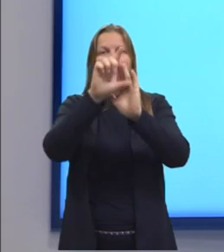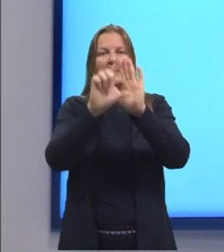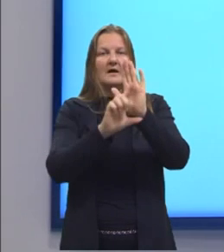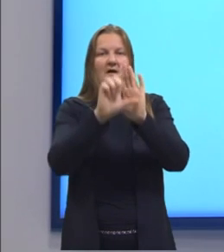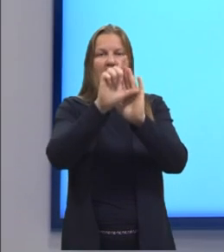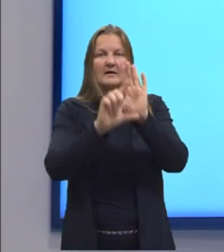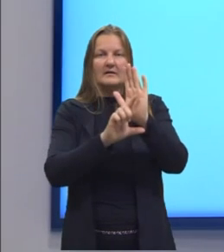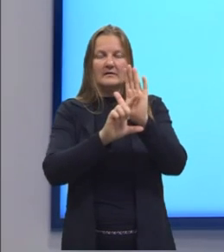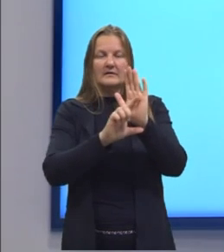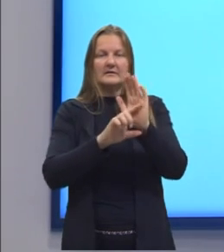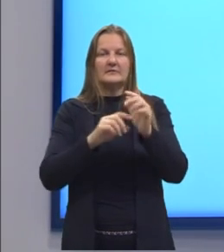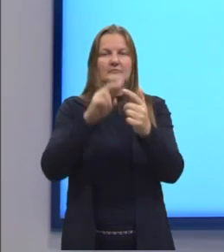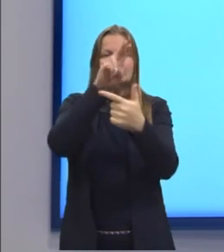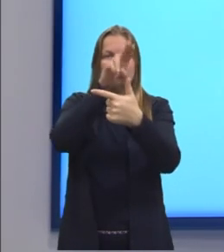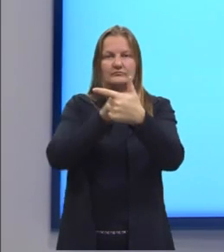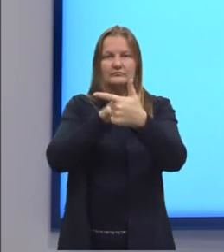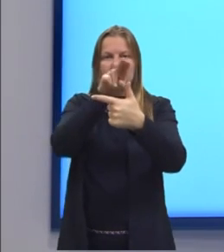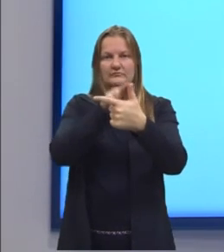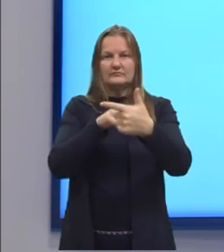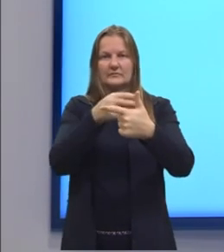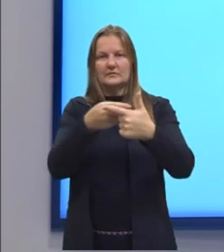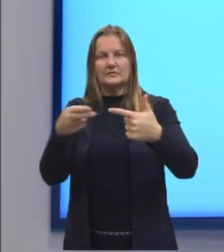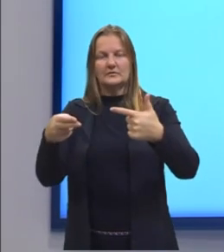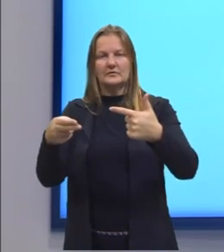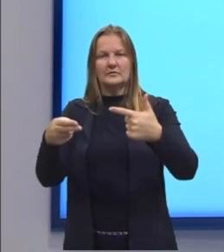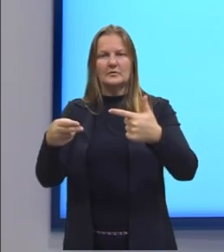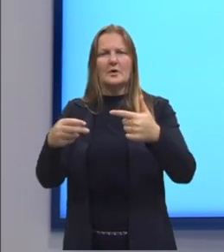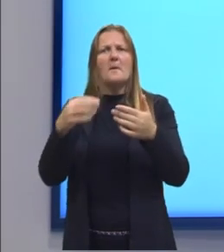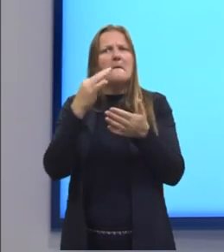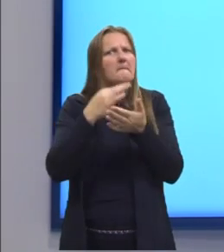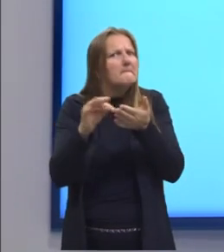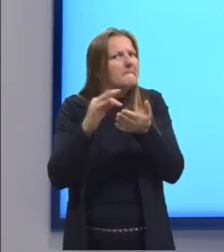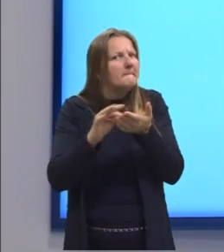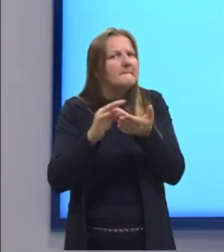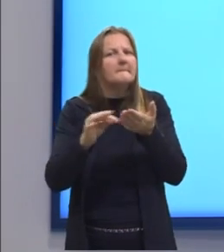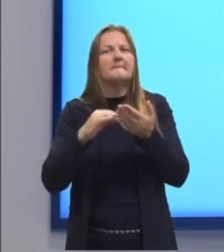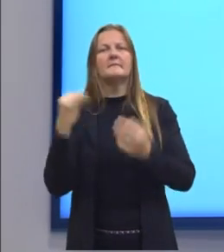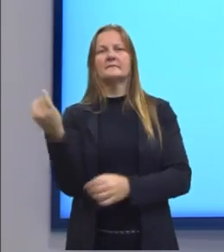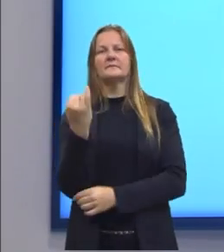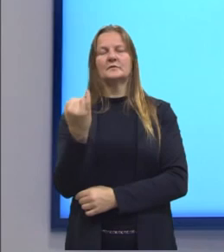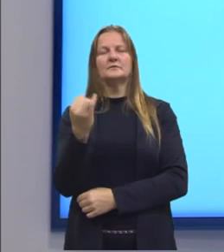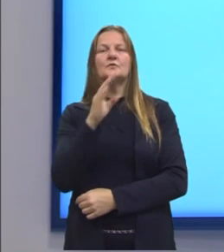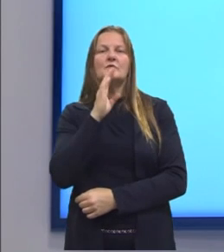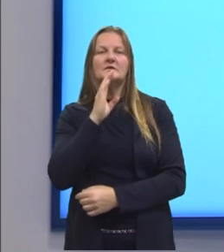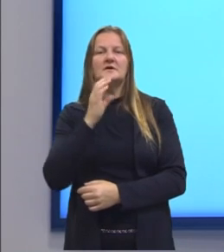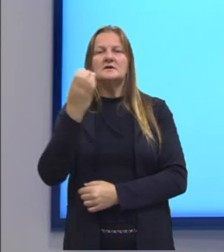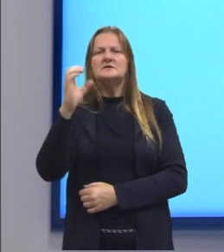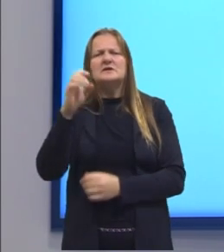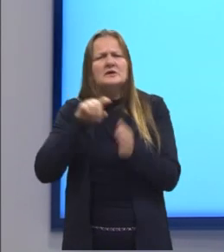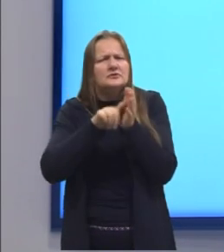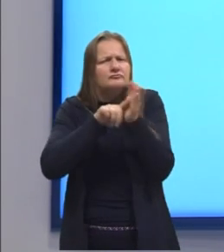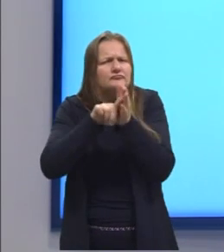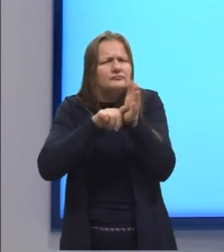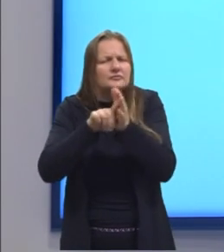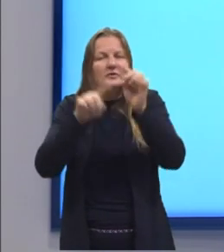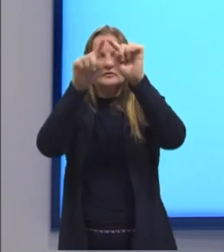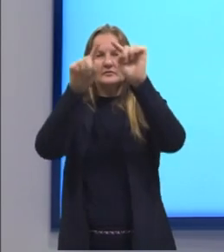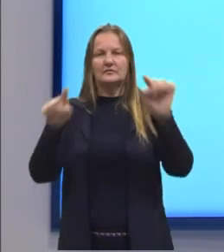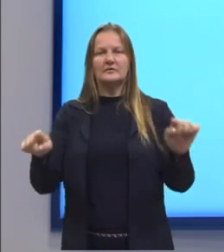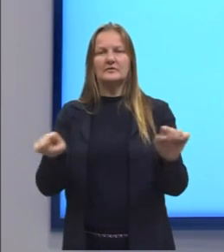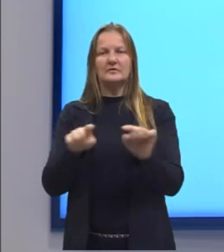e cossenos é um dos teoremas mais importantes da trigonometria que é a ciência que estuda os triângulos